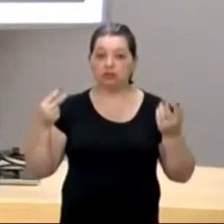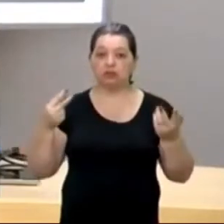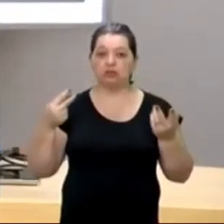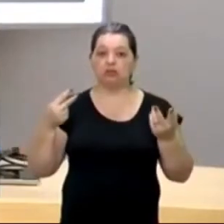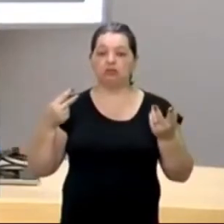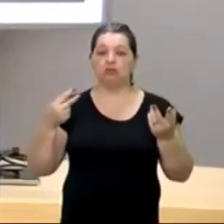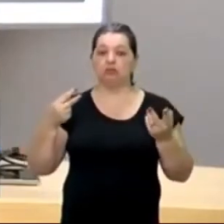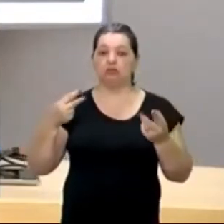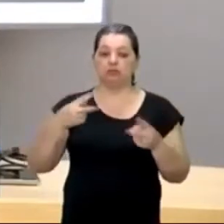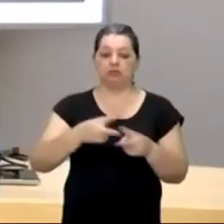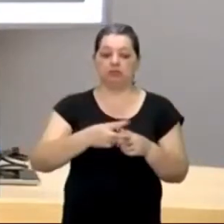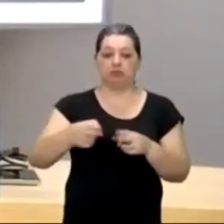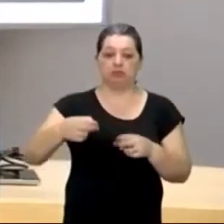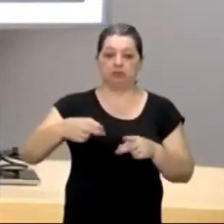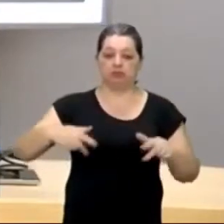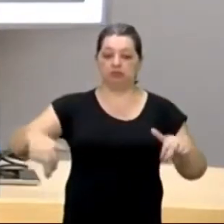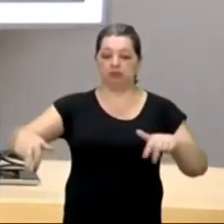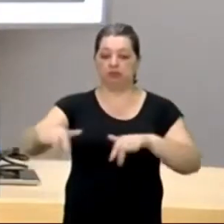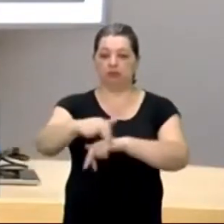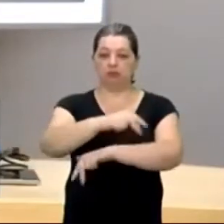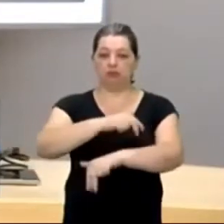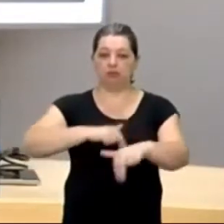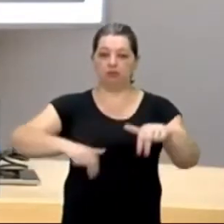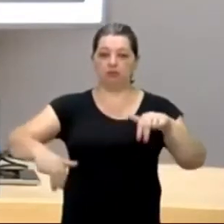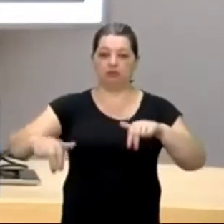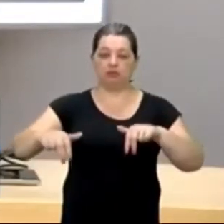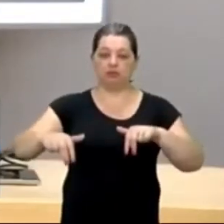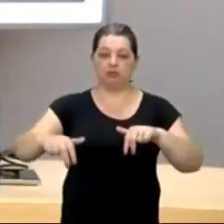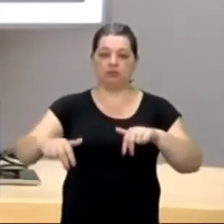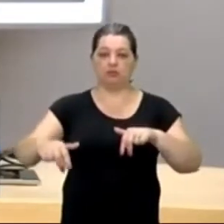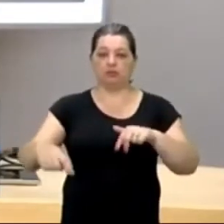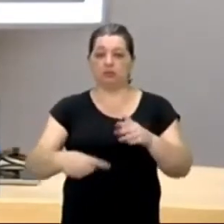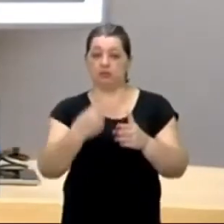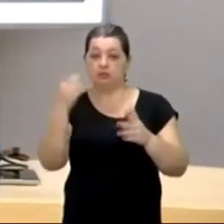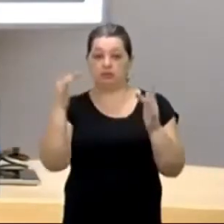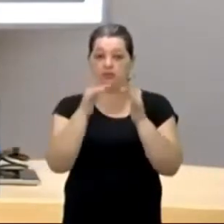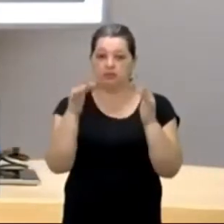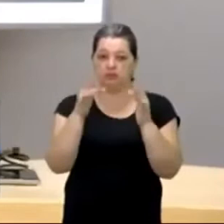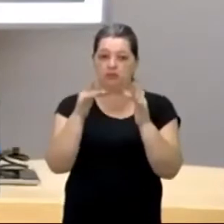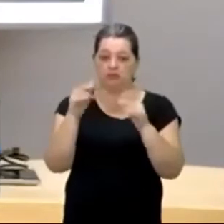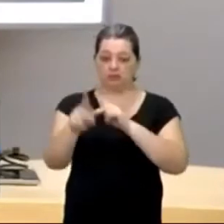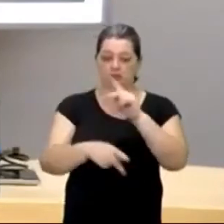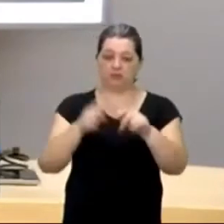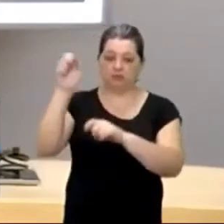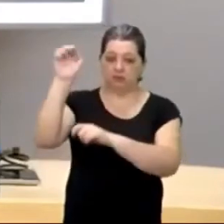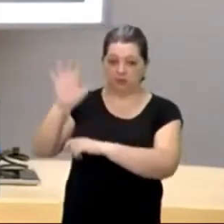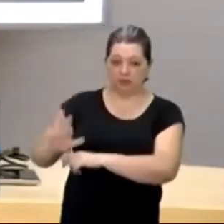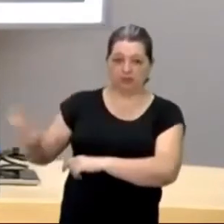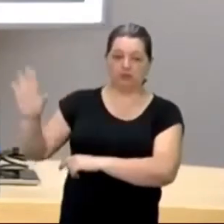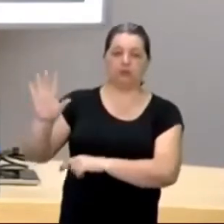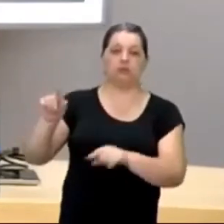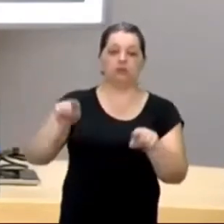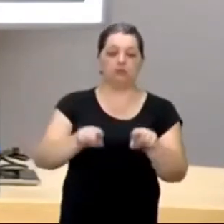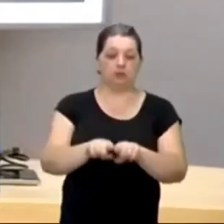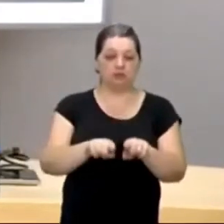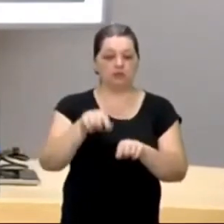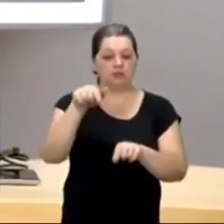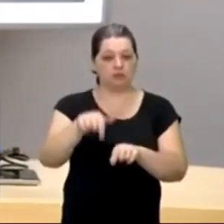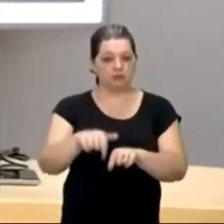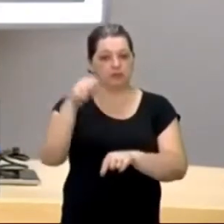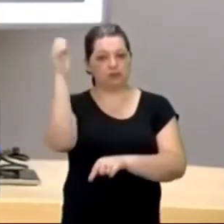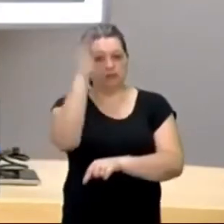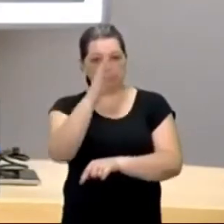andavam nus, o primeiro contato entre os europeus e as nações que aqui viviam. Então, o aconteceu?